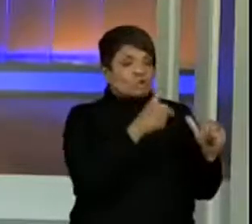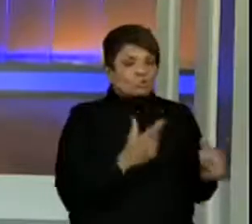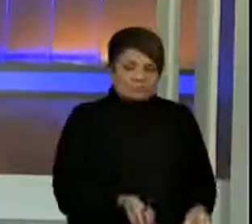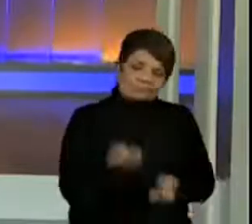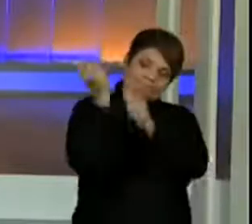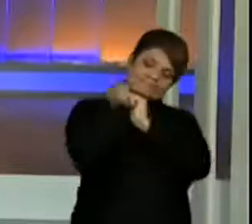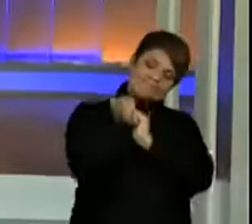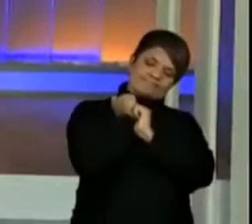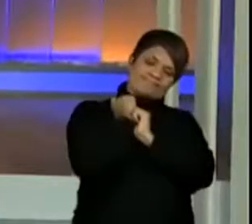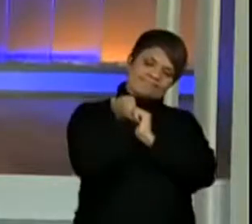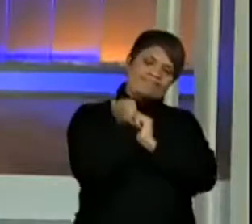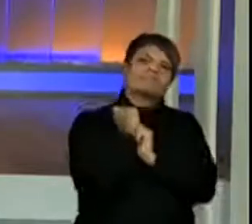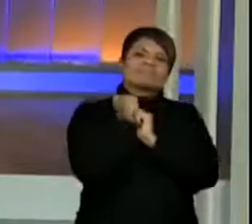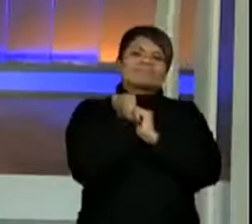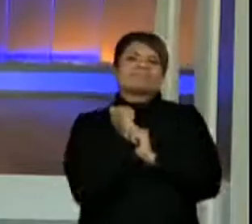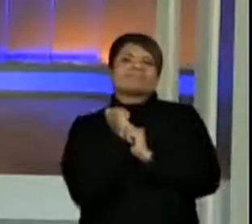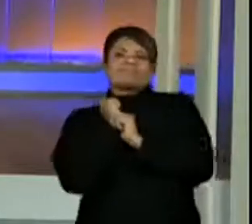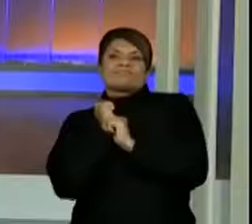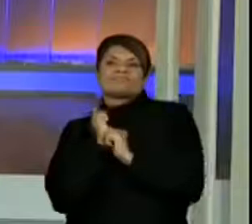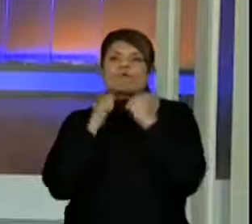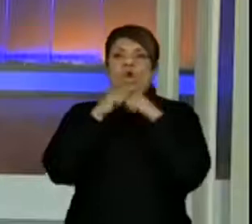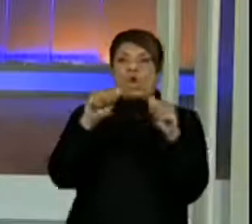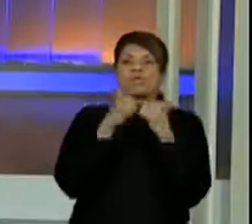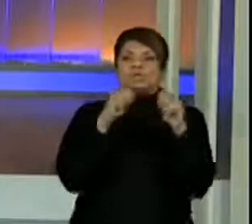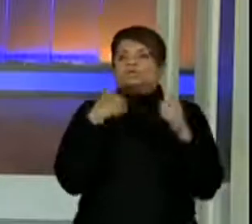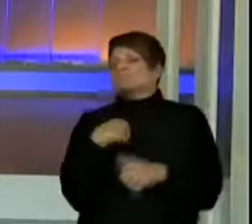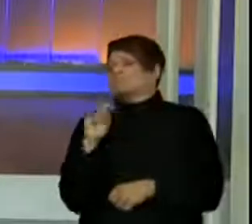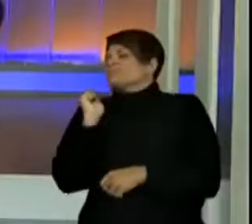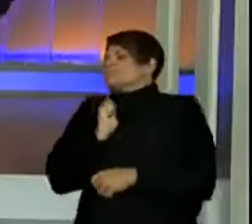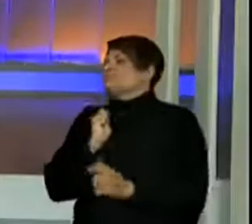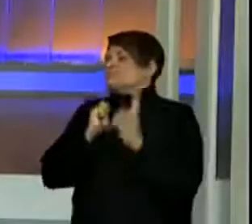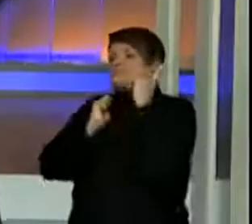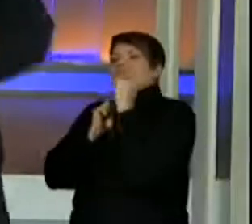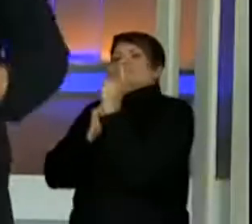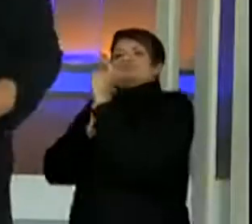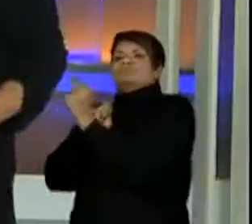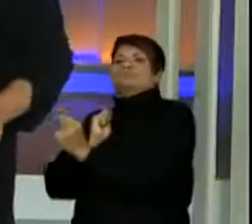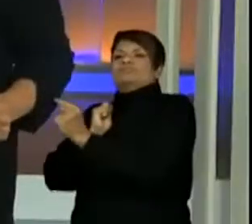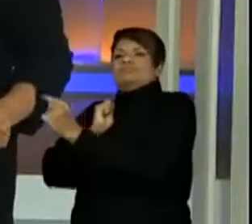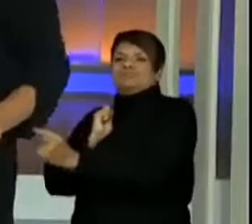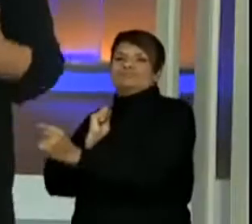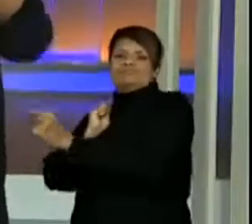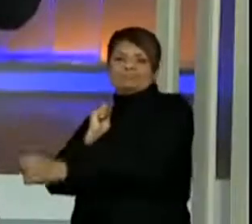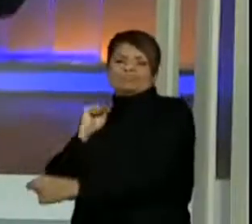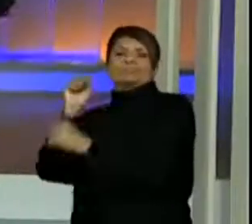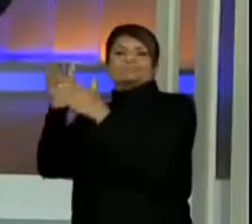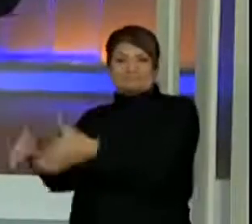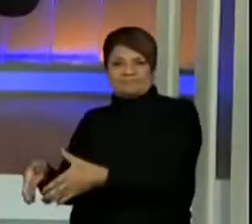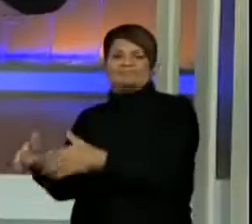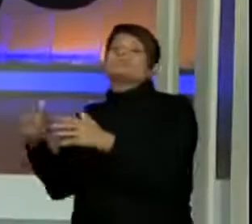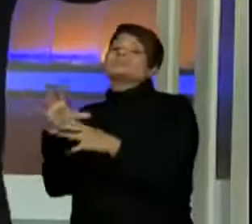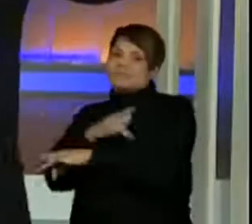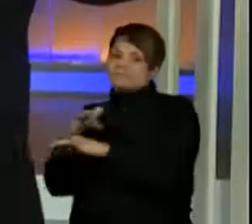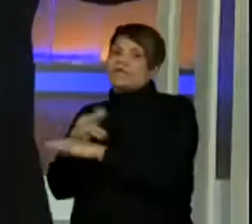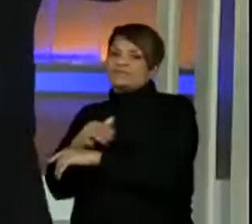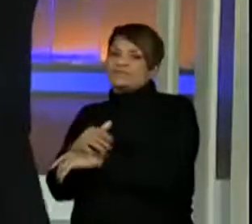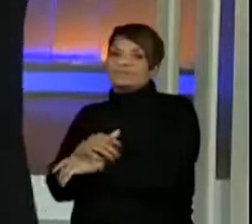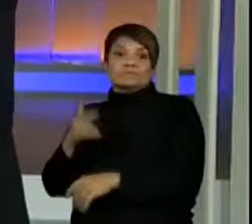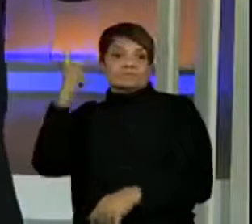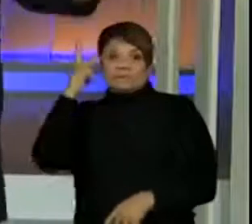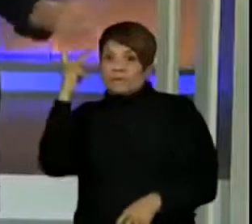a sua trouxinha, pegava o seu ônibus e ia embora lá para a cidade. São Paulo foi